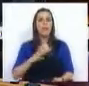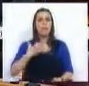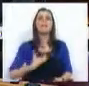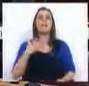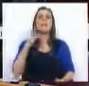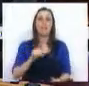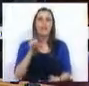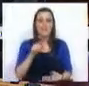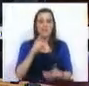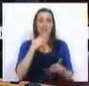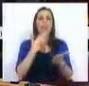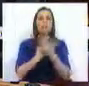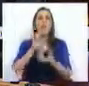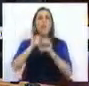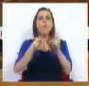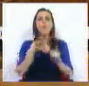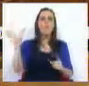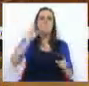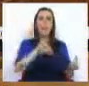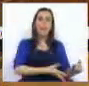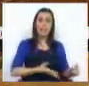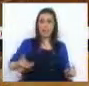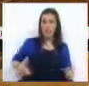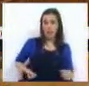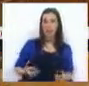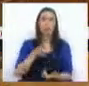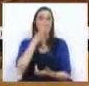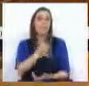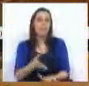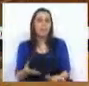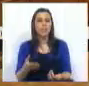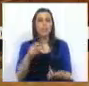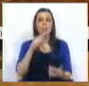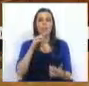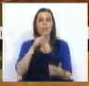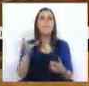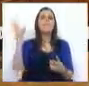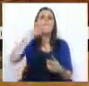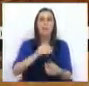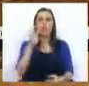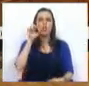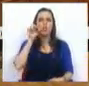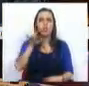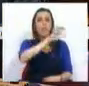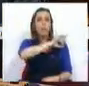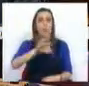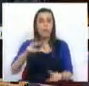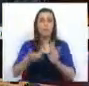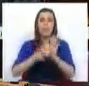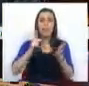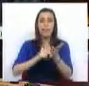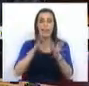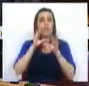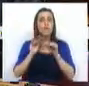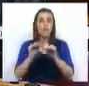CDS contribuem para aumentar o desemprego Diz ANPEFA, mais de 2.400 técnicos